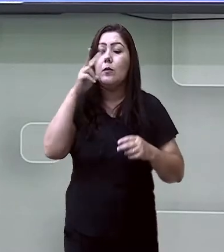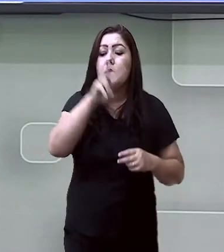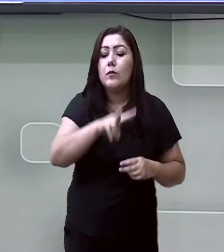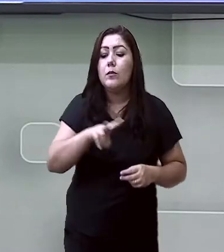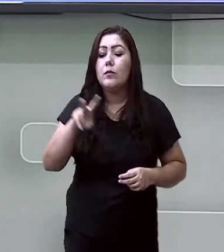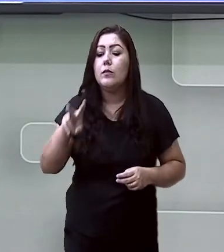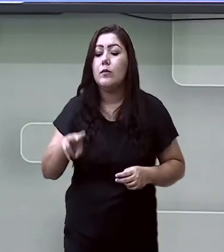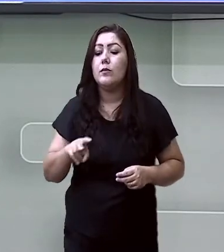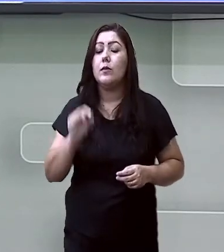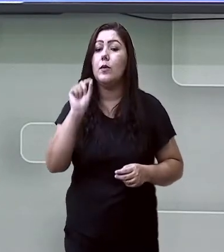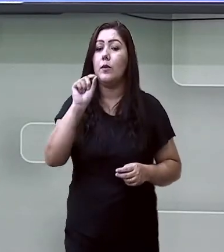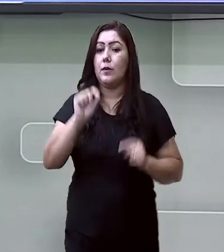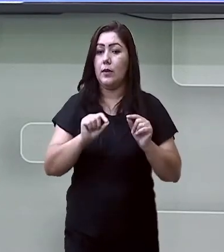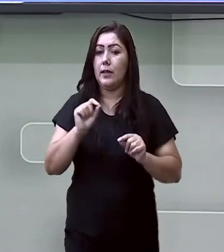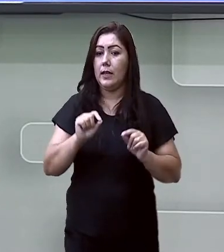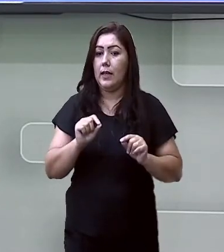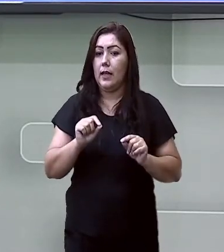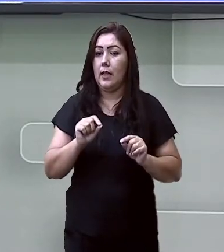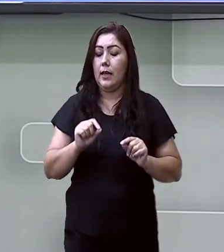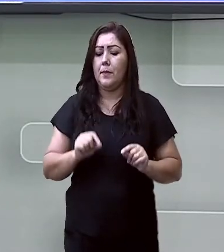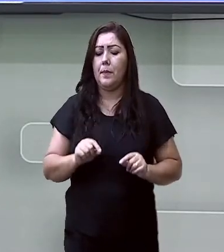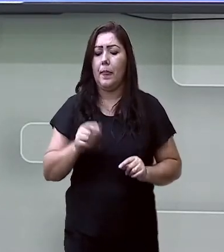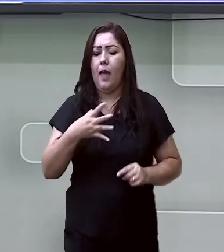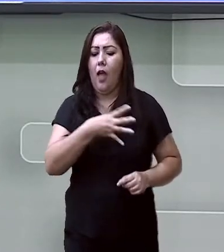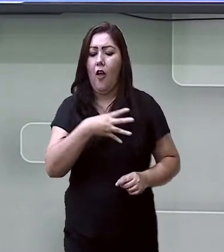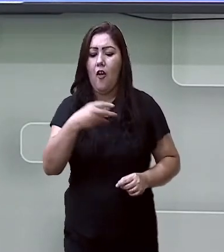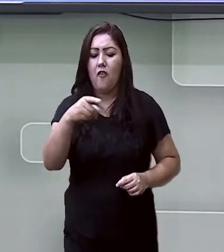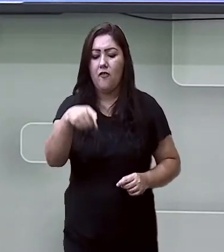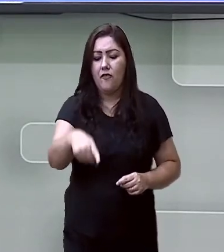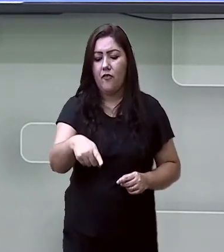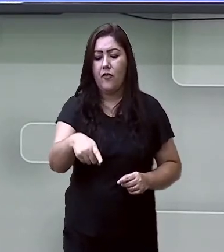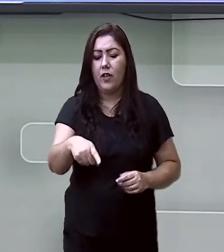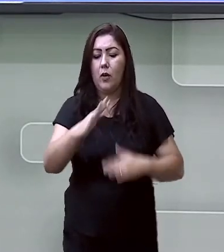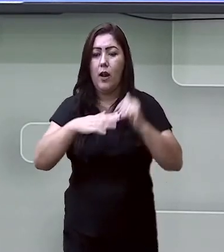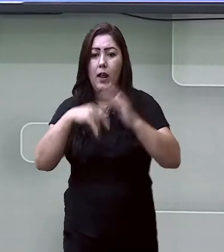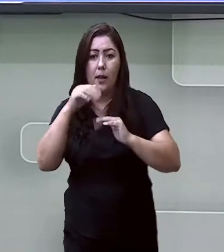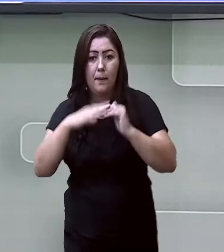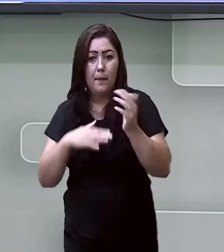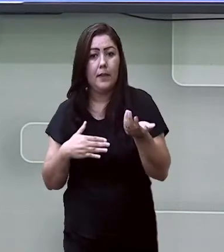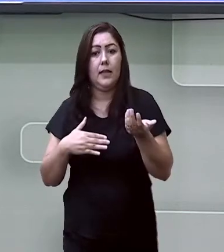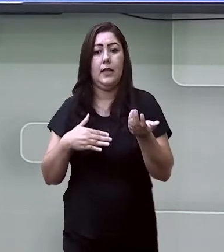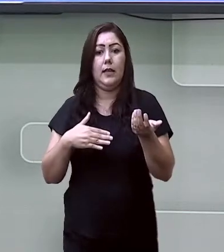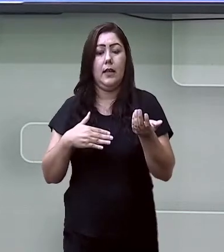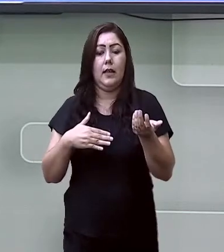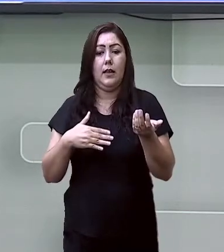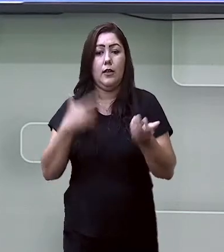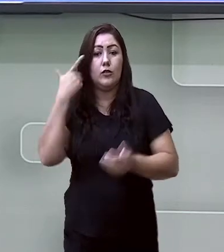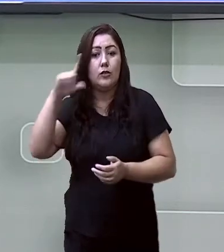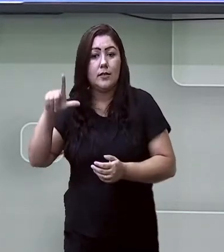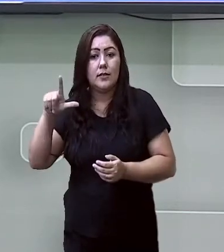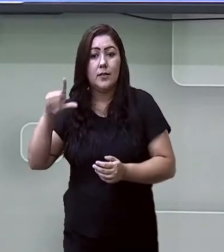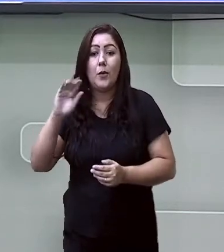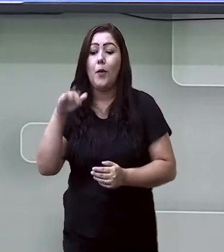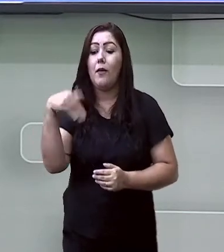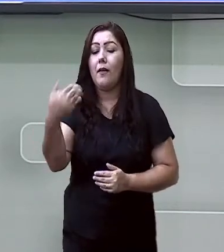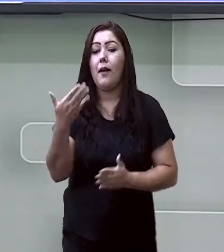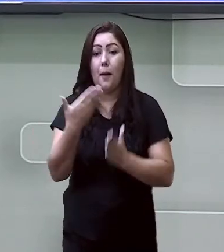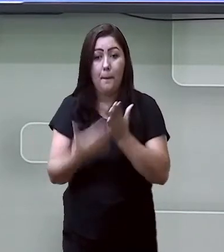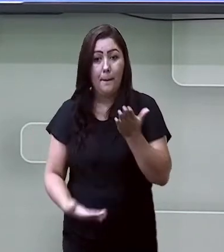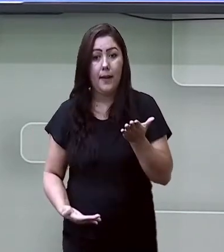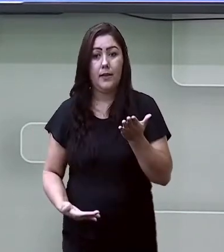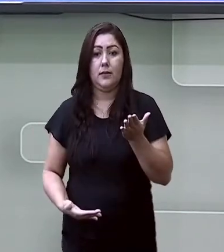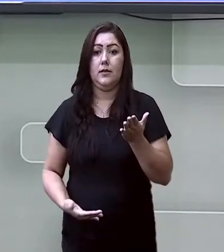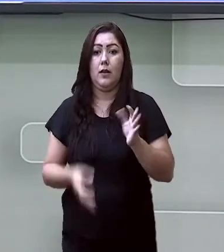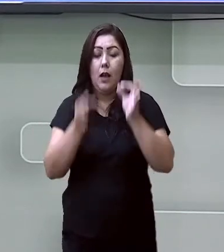é se o seu filho teve perda de alguma habilidade já adquirida. Isso é sinal de alerta e deve ser